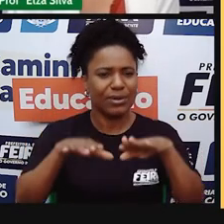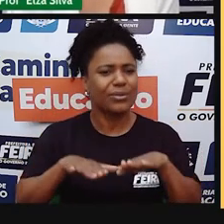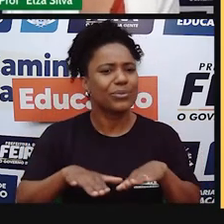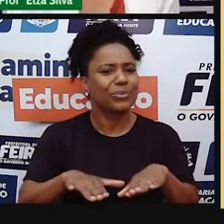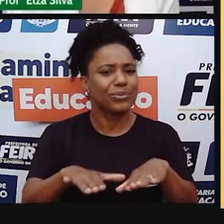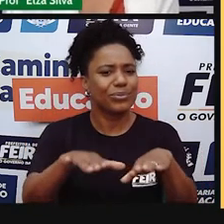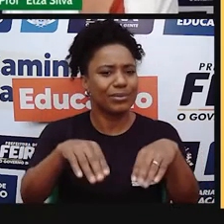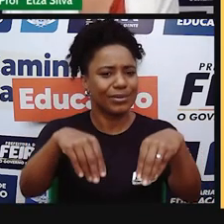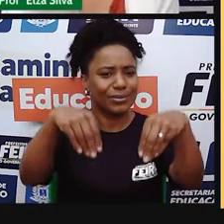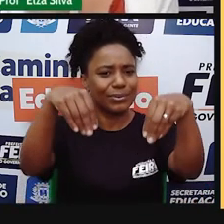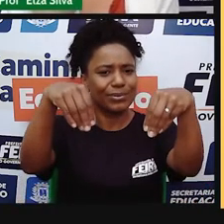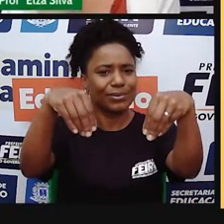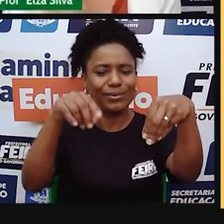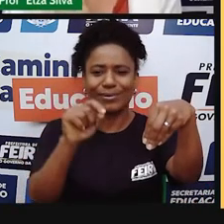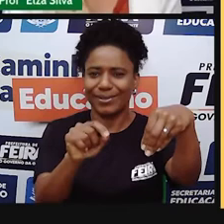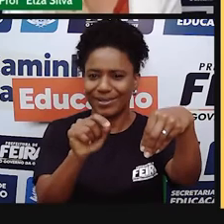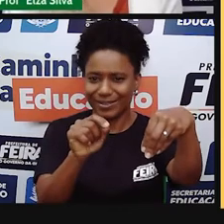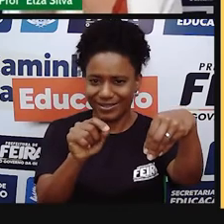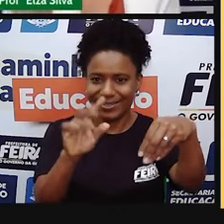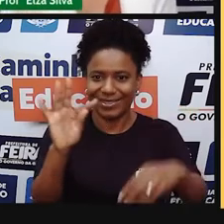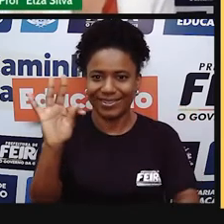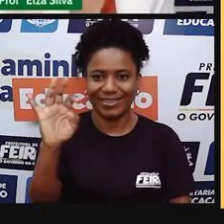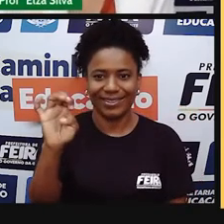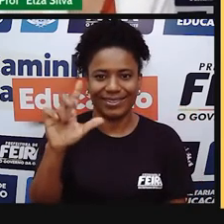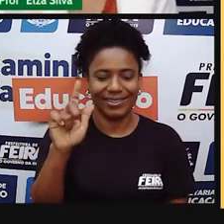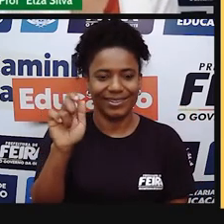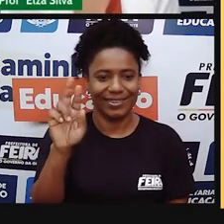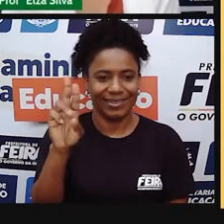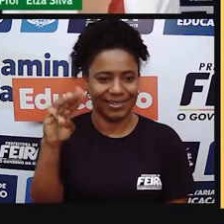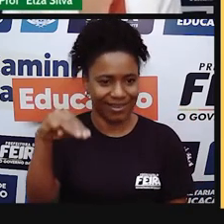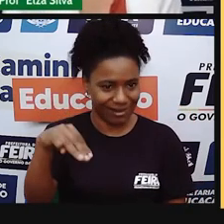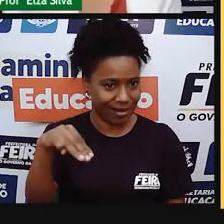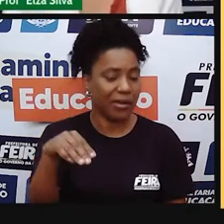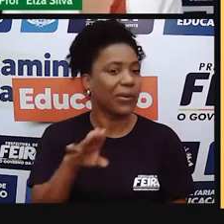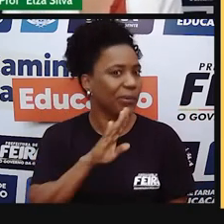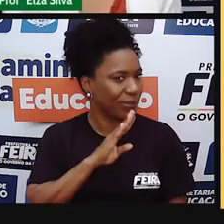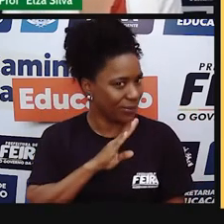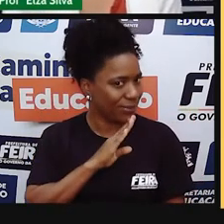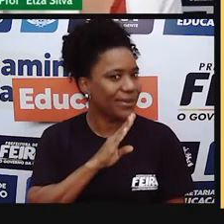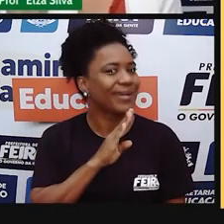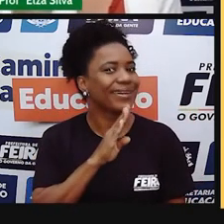Durante algum tempo, por exemplo, eu vivenciei essa realidade.